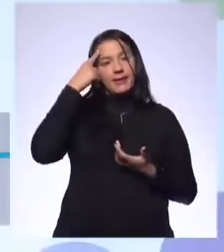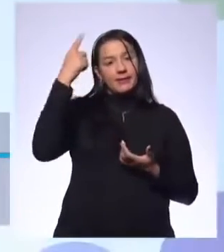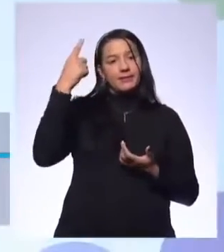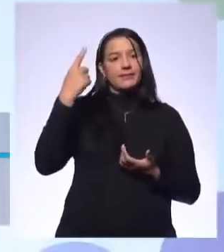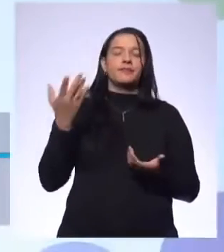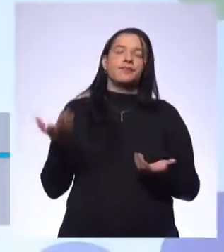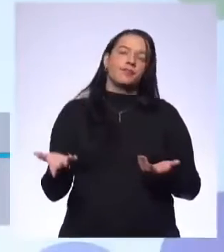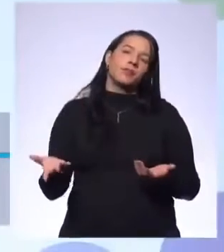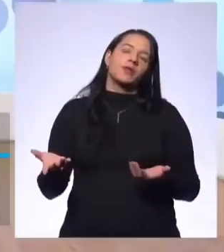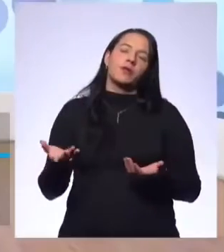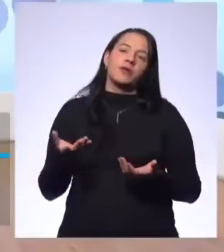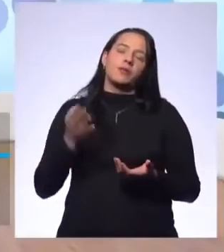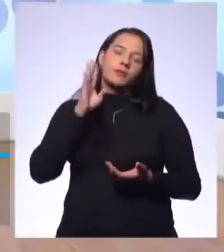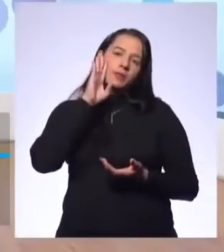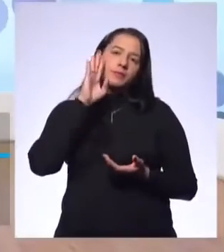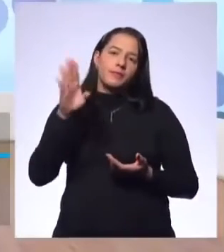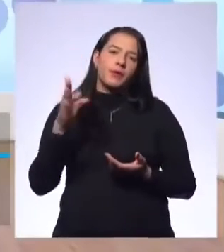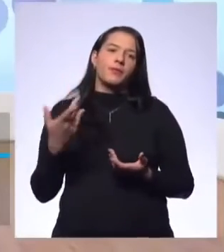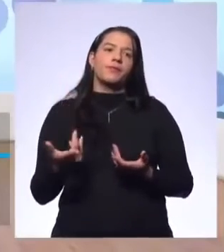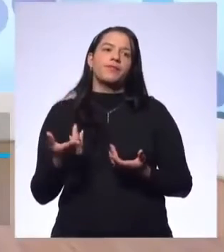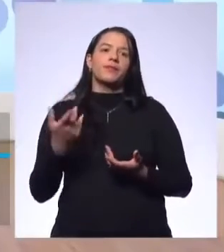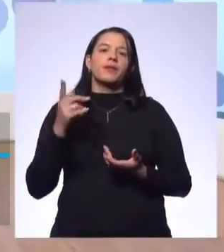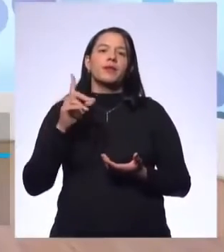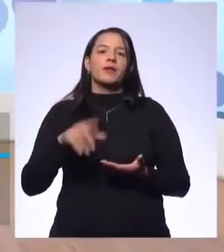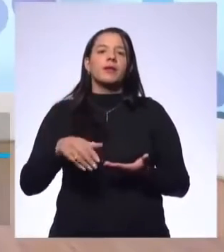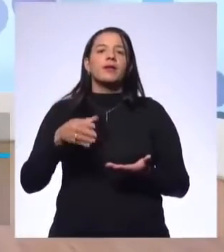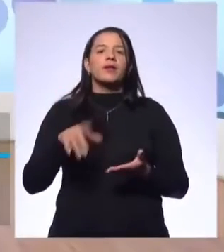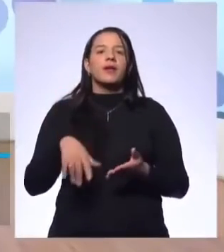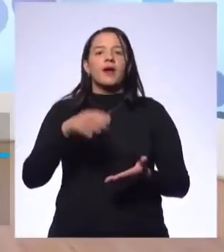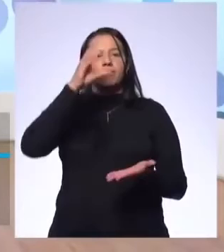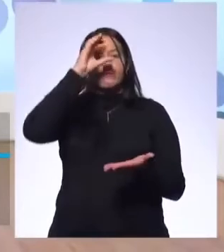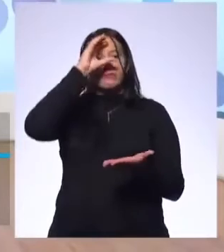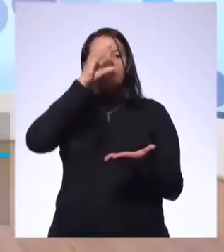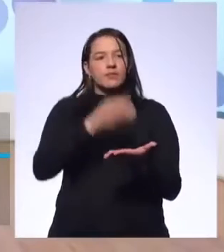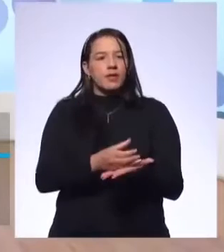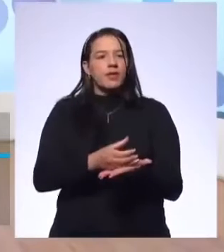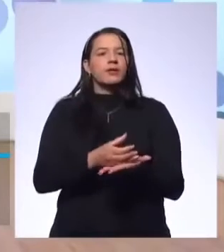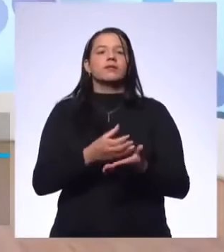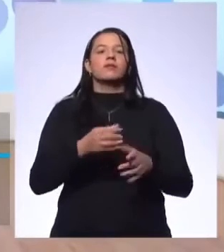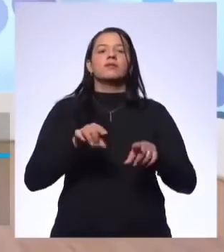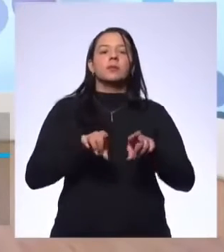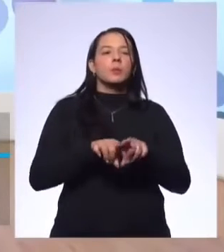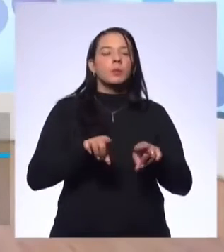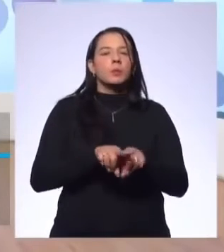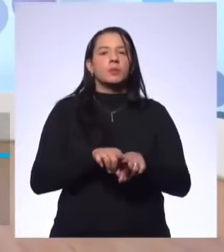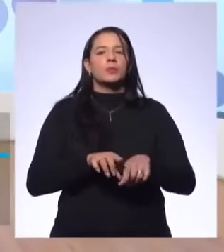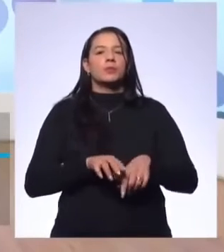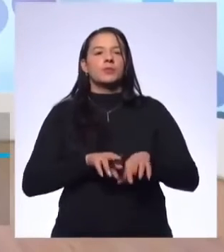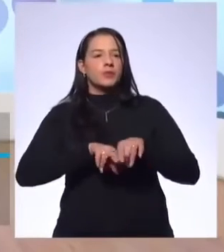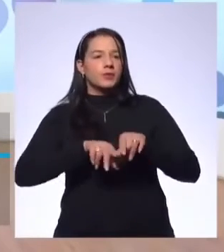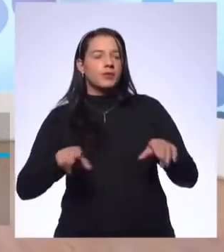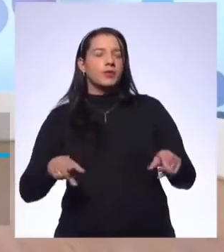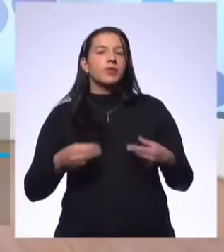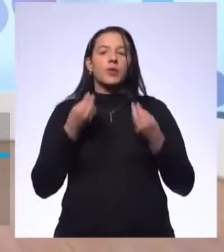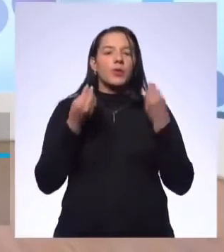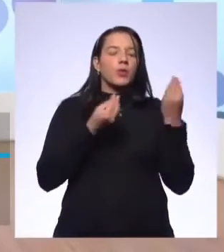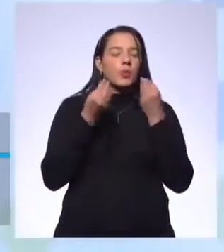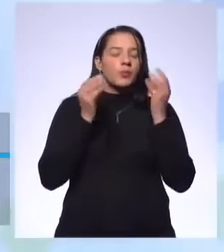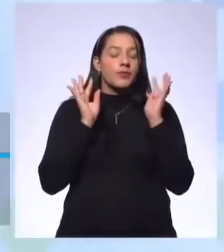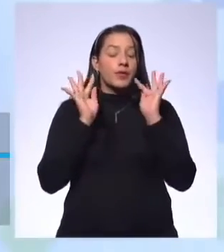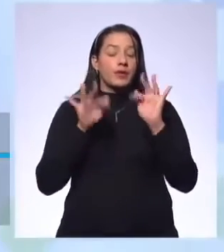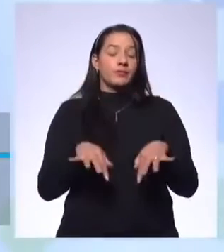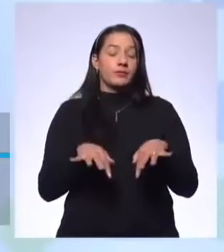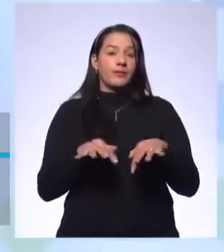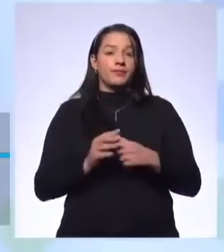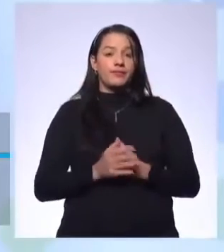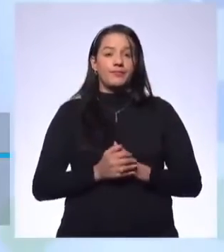né? A ideia principal, a tese, a opinião a ser defendida. E também apresento como eu quero finalizar aquilo. Qual